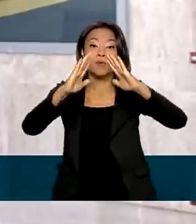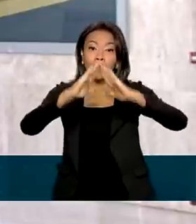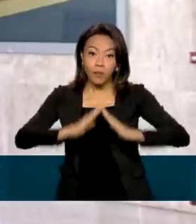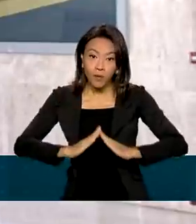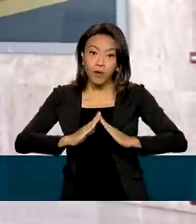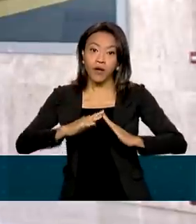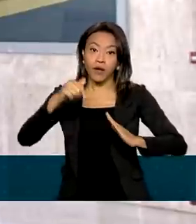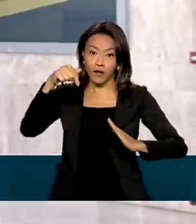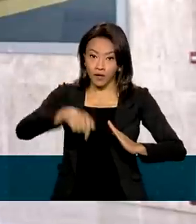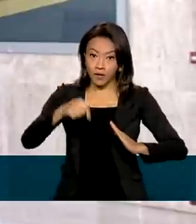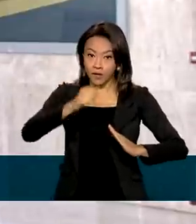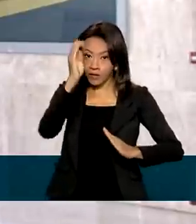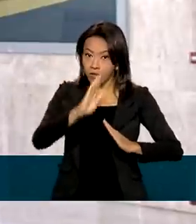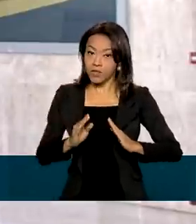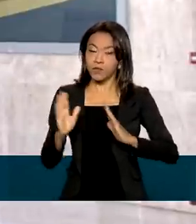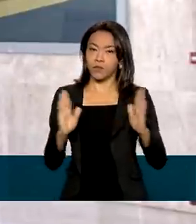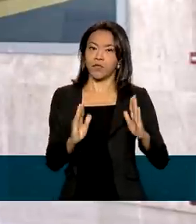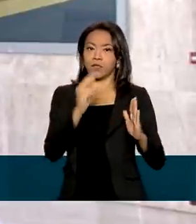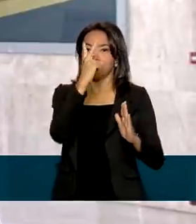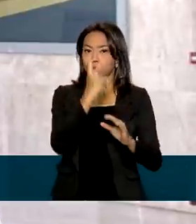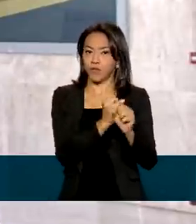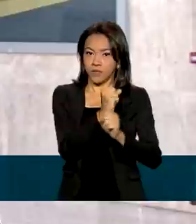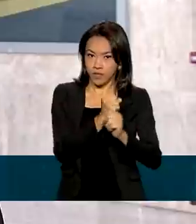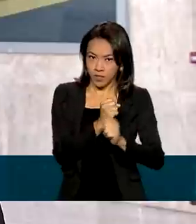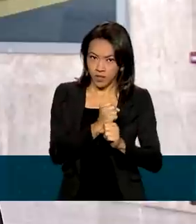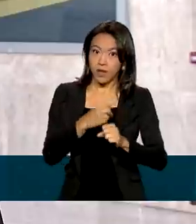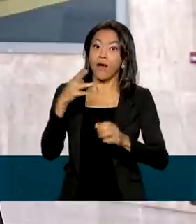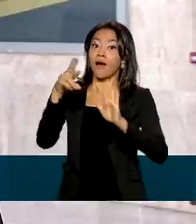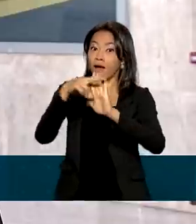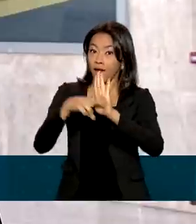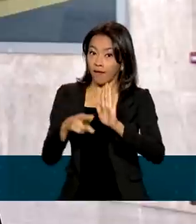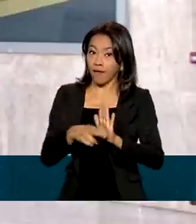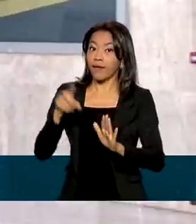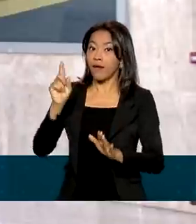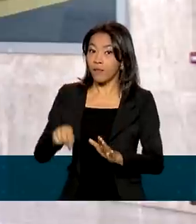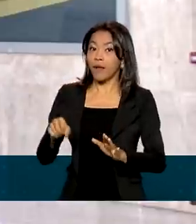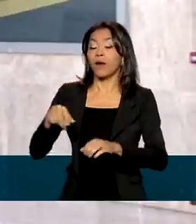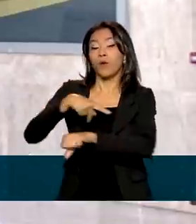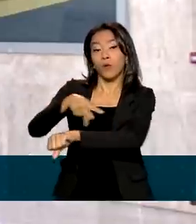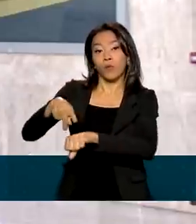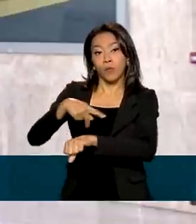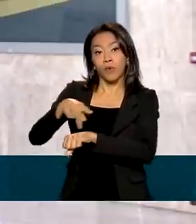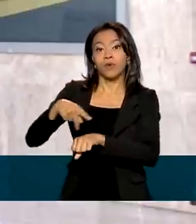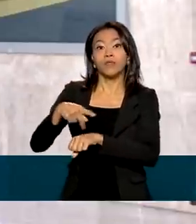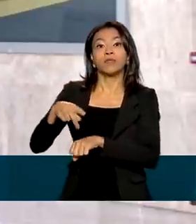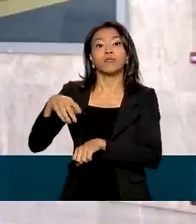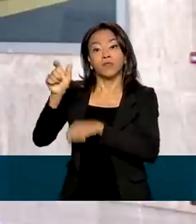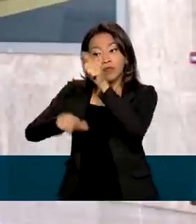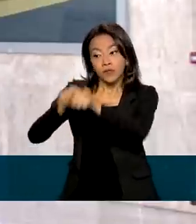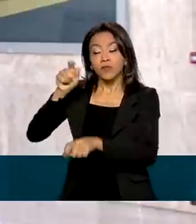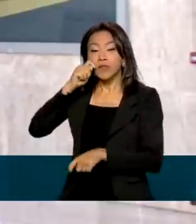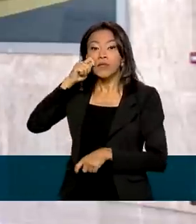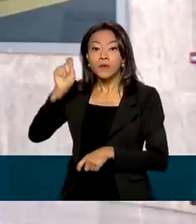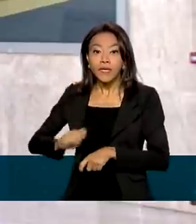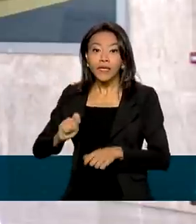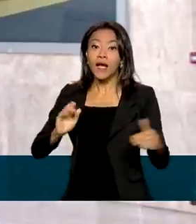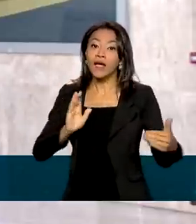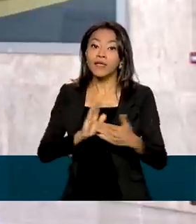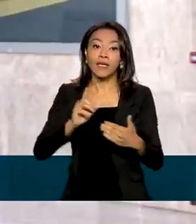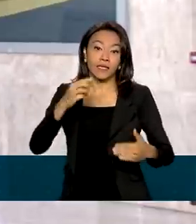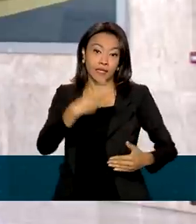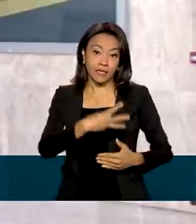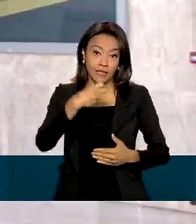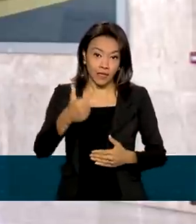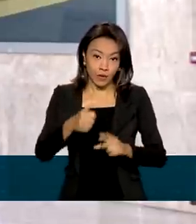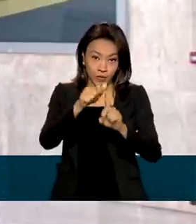de dois anos. A regra vale para ucranianos que entrarem no Brasil até o dia 31 de agosto deste ano. E de acordo